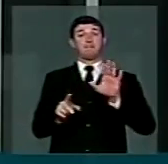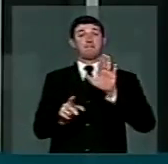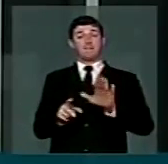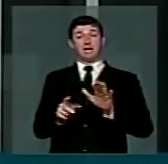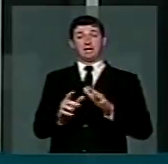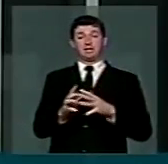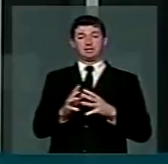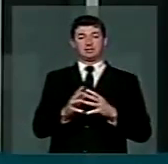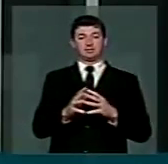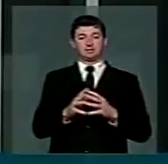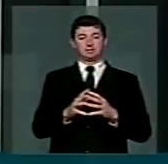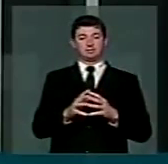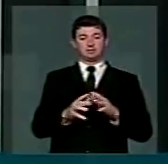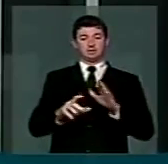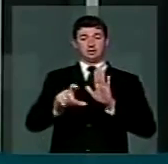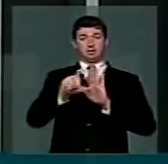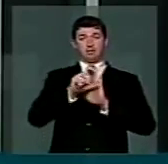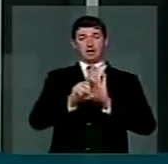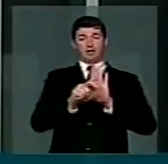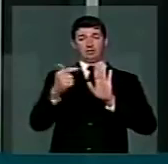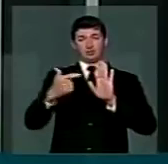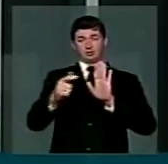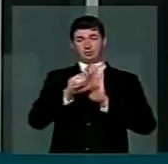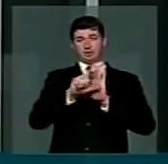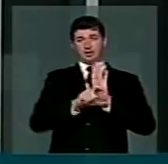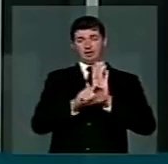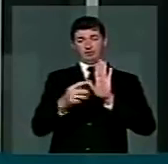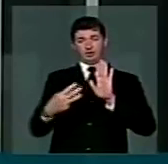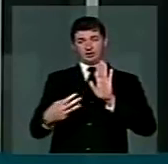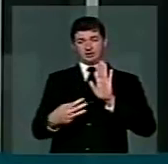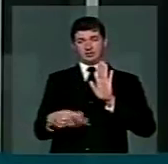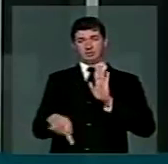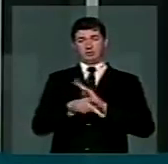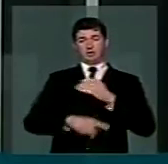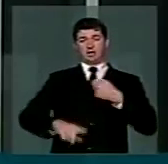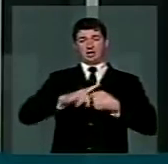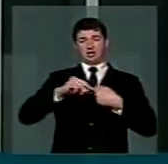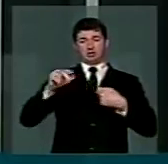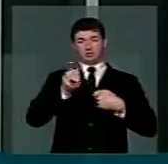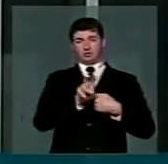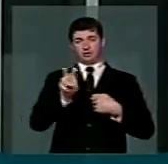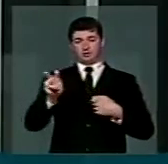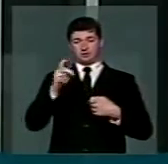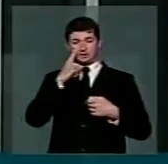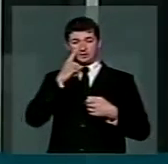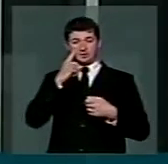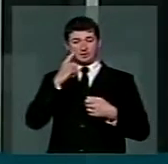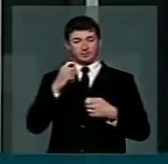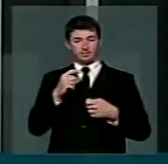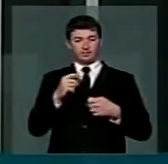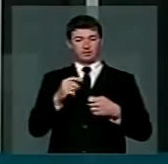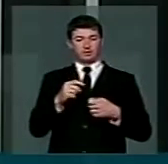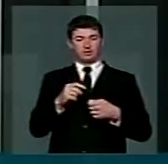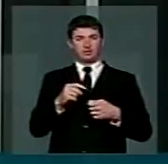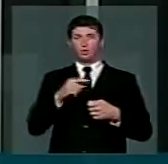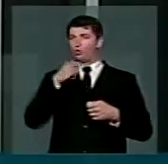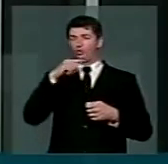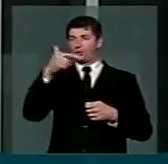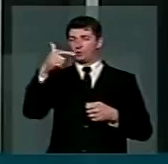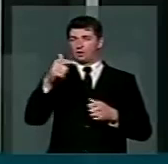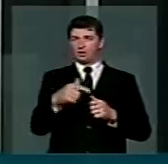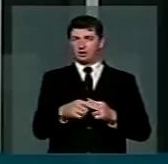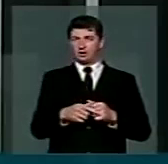Presidente, os parágrafos segundo e terceiro do artigo 55 não deixam margem de dúvidas.